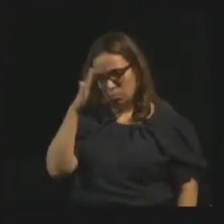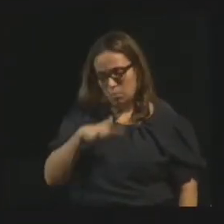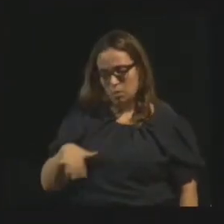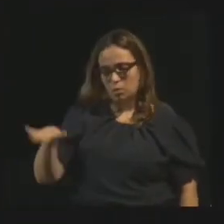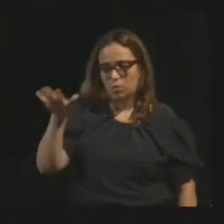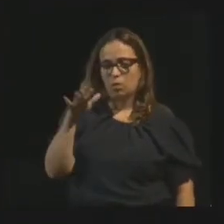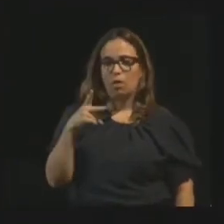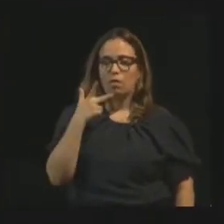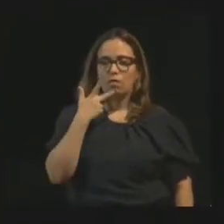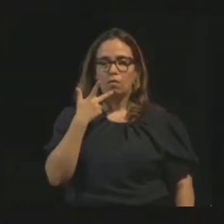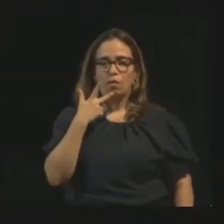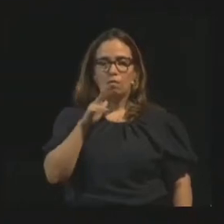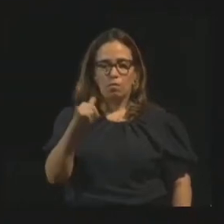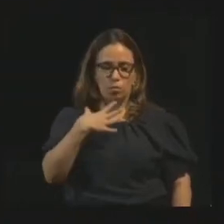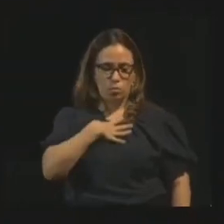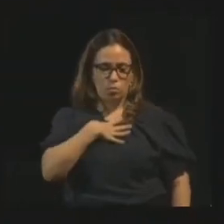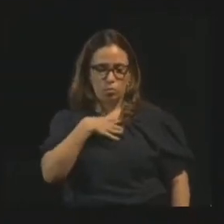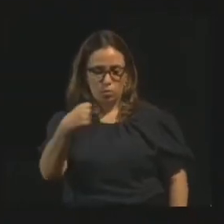seus filhos e iam se suicidar.